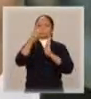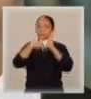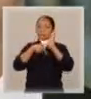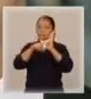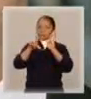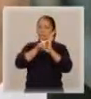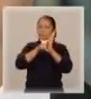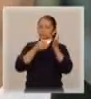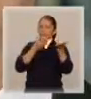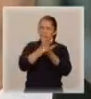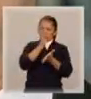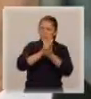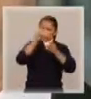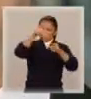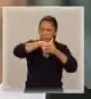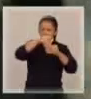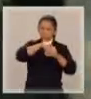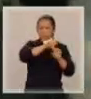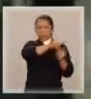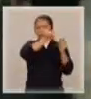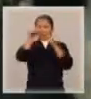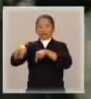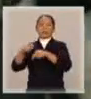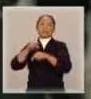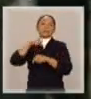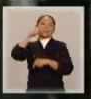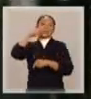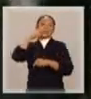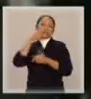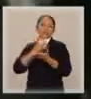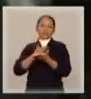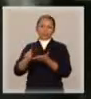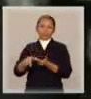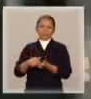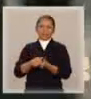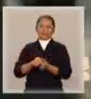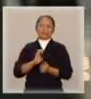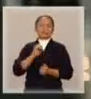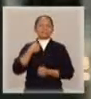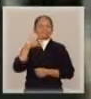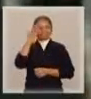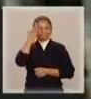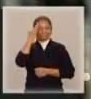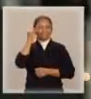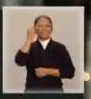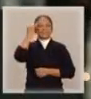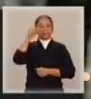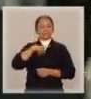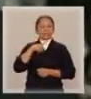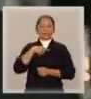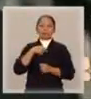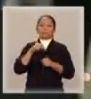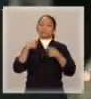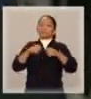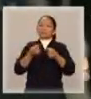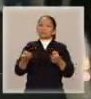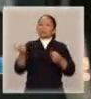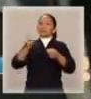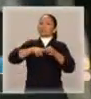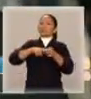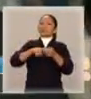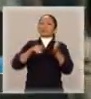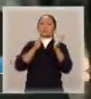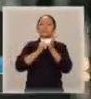seguirá para votação no Senado. É um ótimo projeto, vem em horas certas. Nós temos que recuperar o